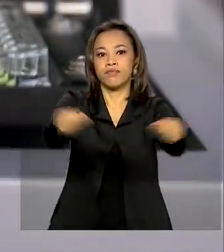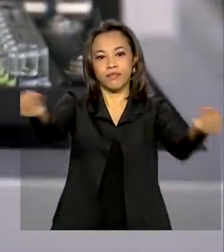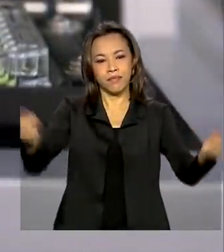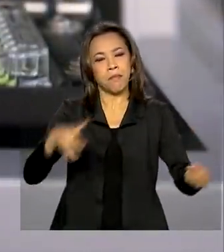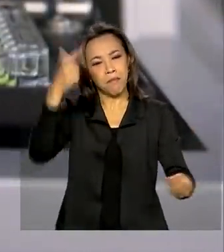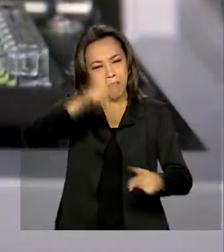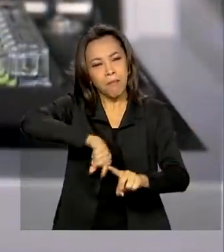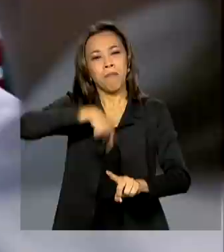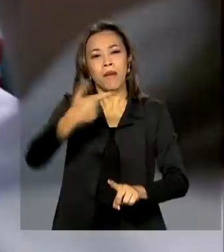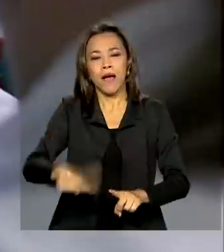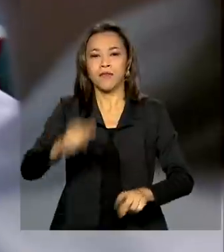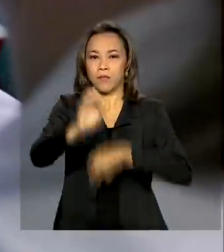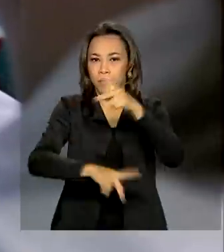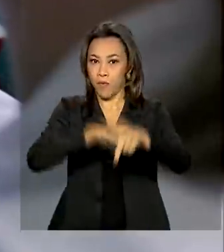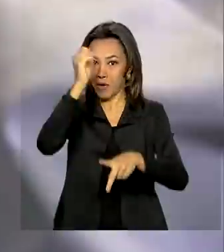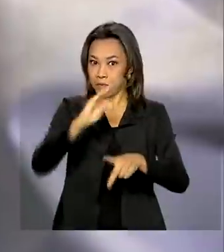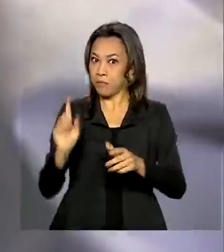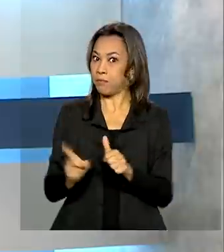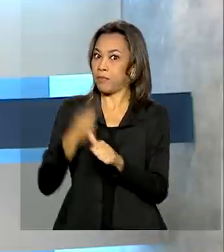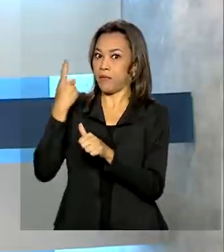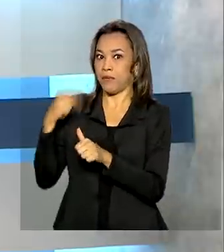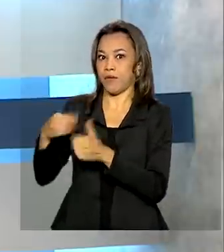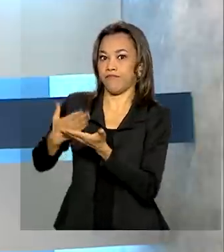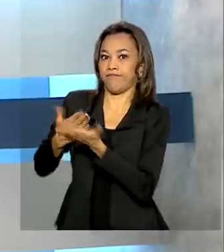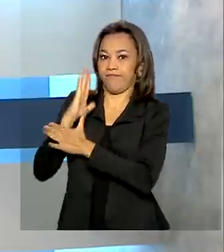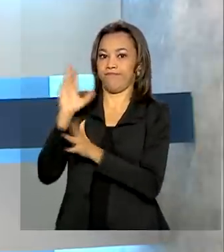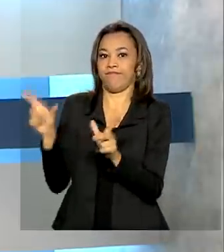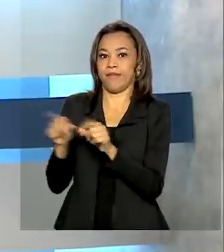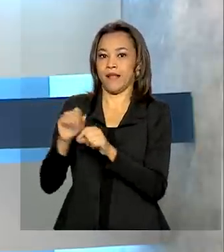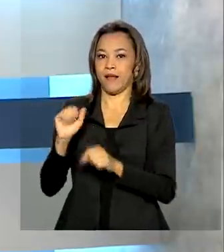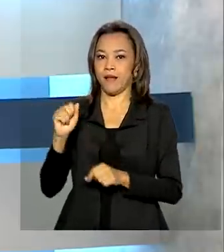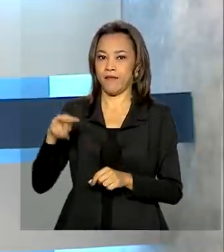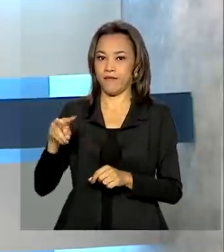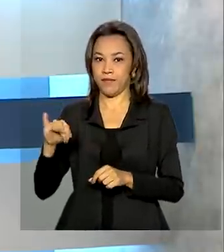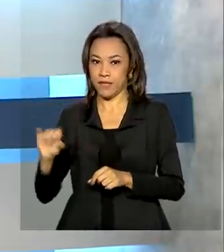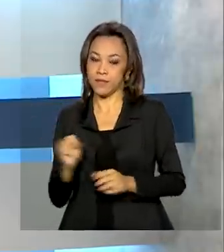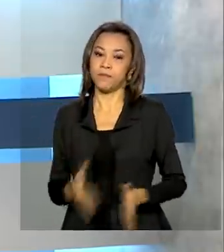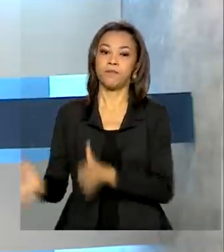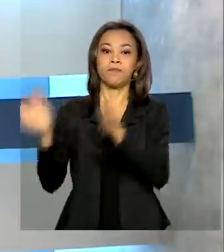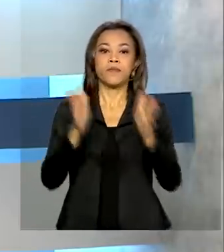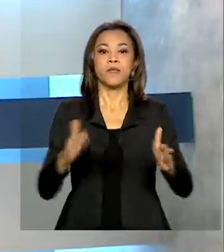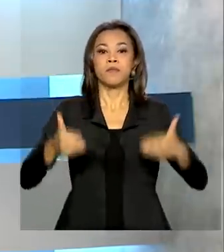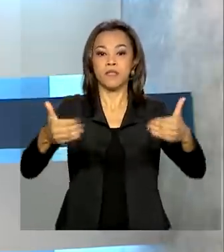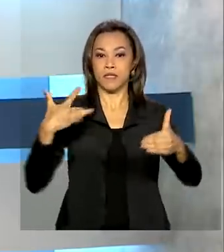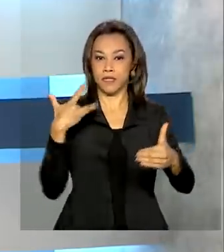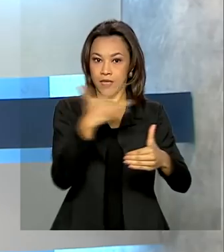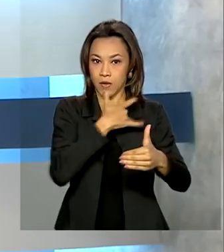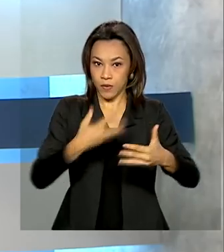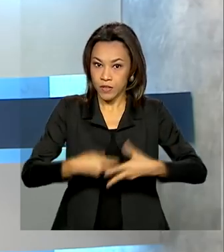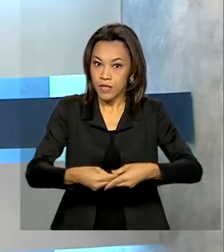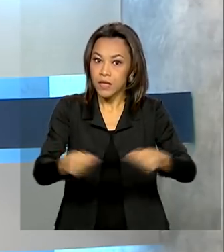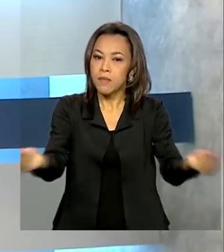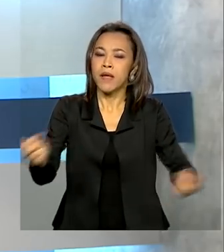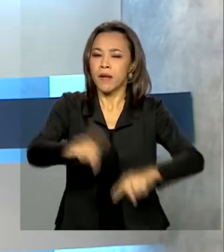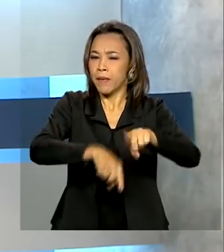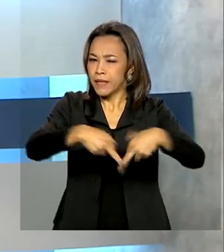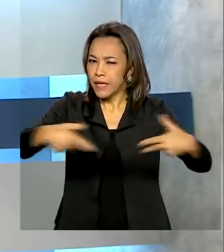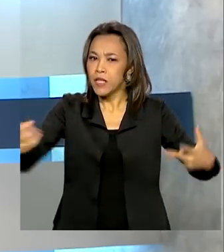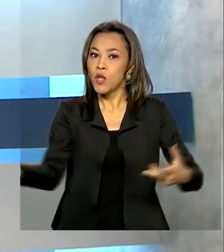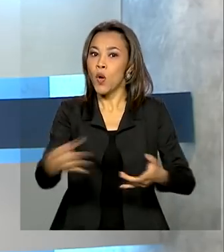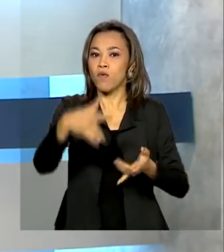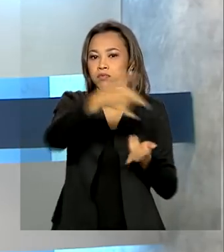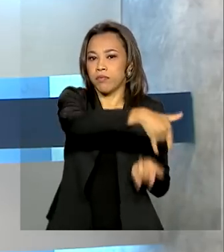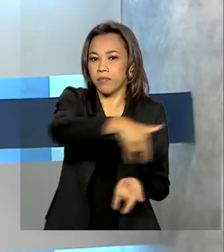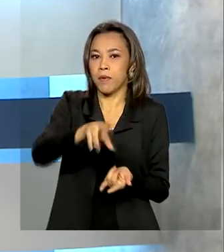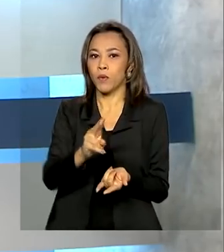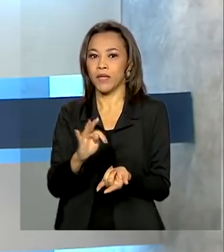brasileiros depois da aprovação da Anvisa. Ministério da Saúde libera recursos para novos leitos de UTI para pacientes